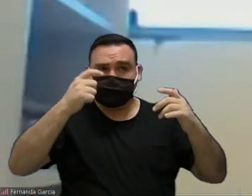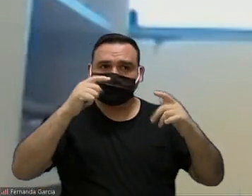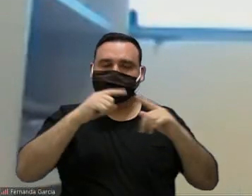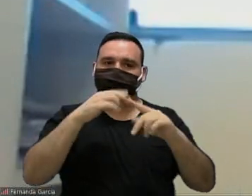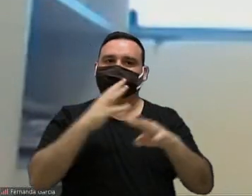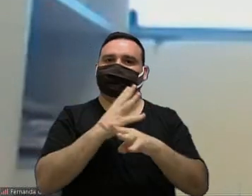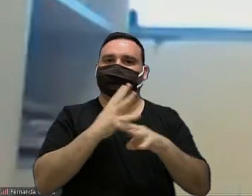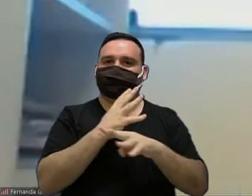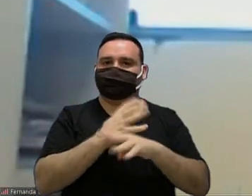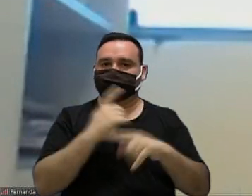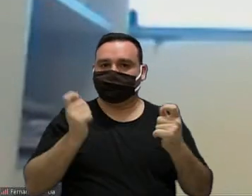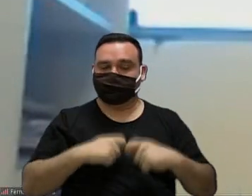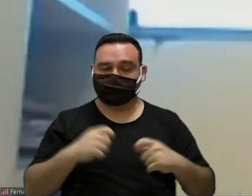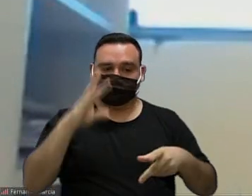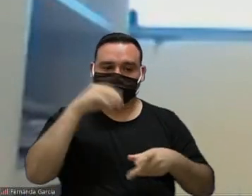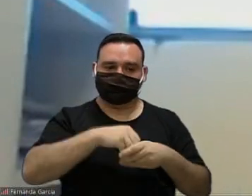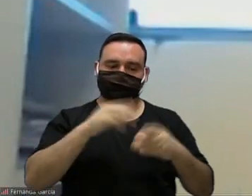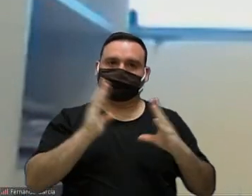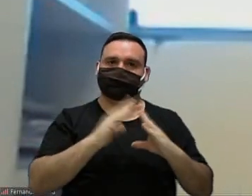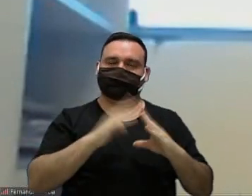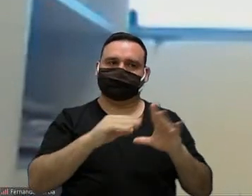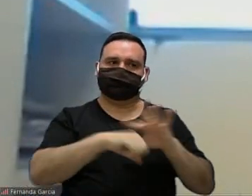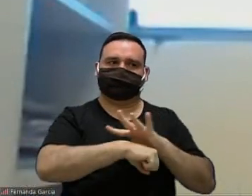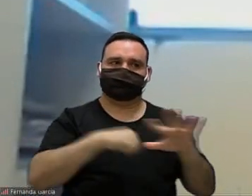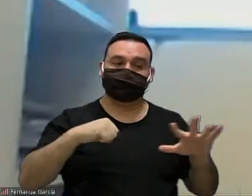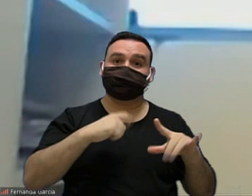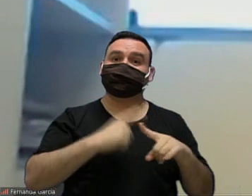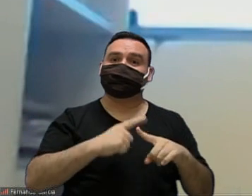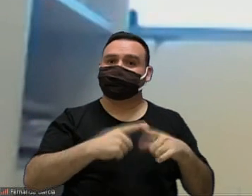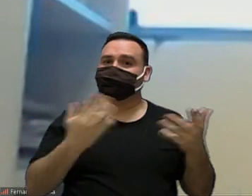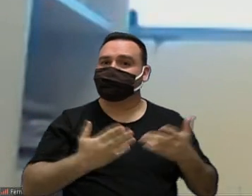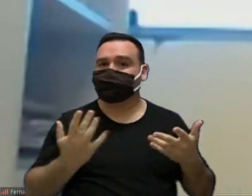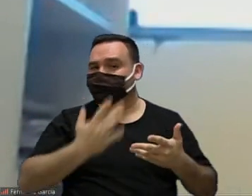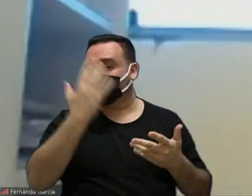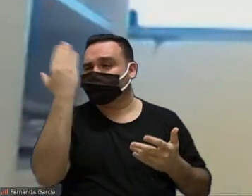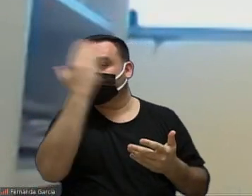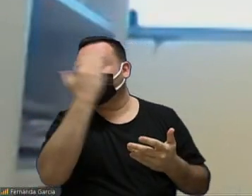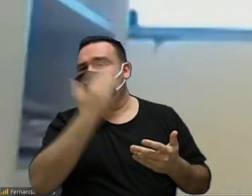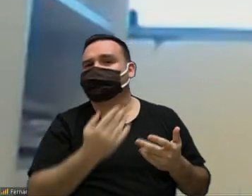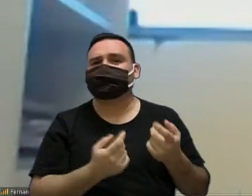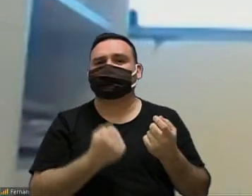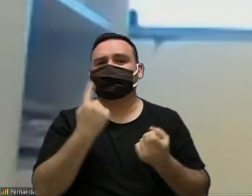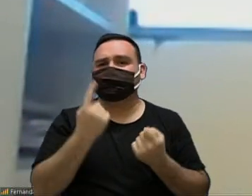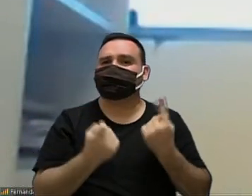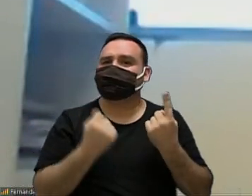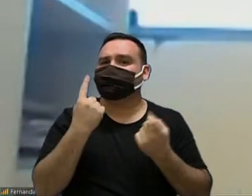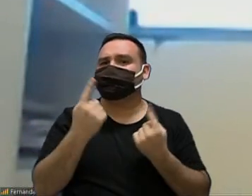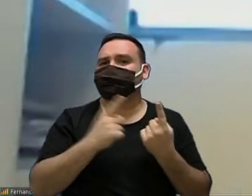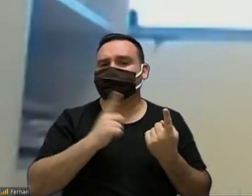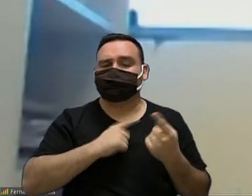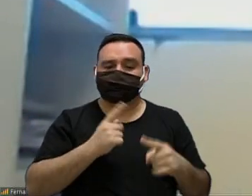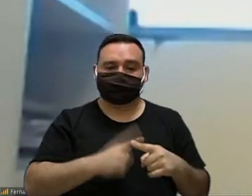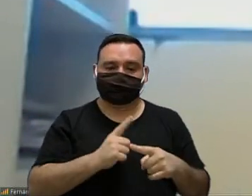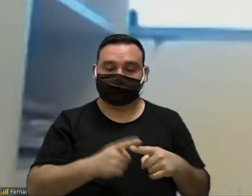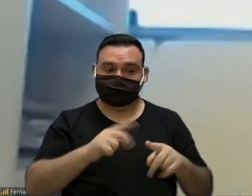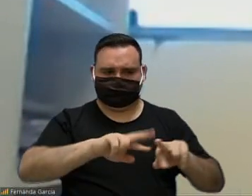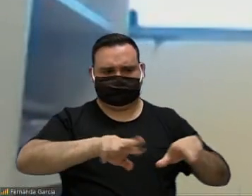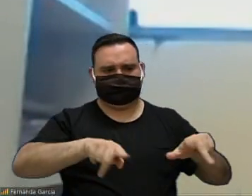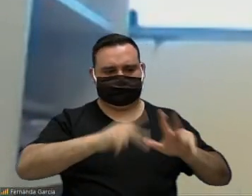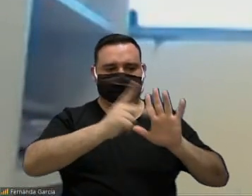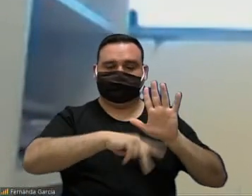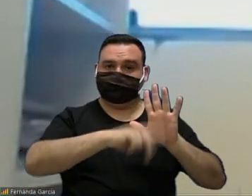enfrentar essa violência doméstica que hoje ainda é muito invisibilidade tem uma invisibilidade né por mais que haja vários